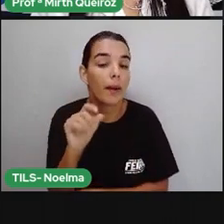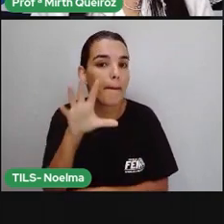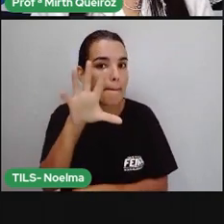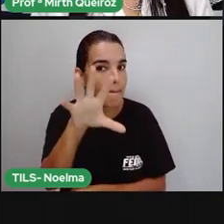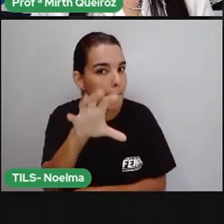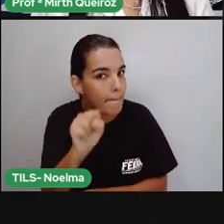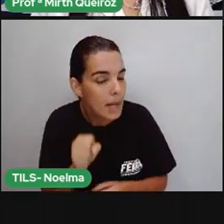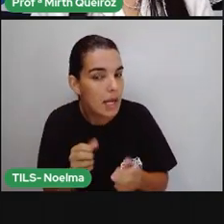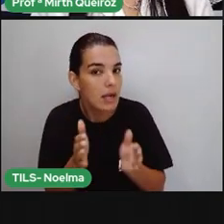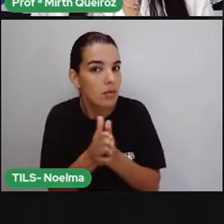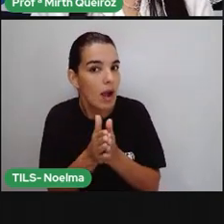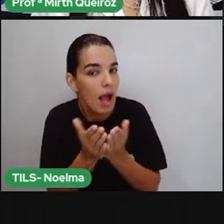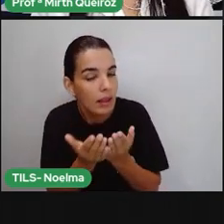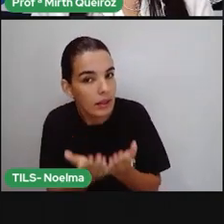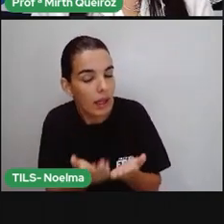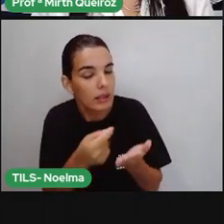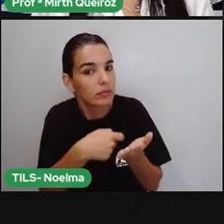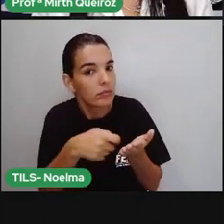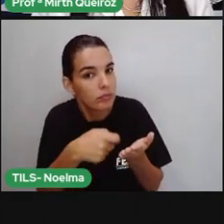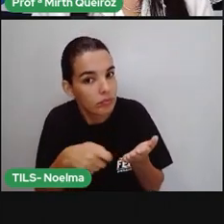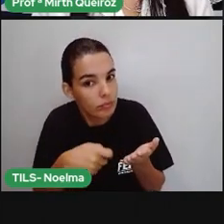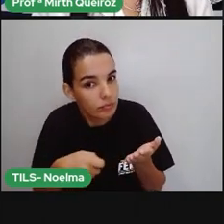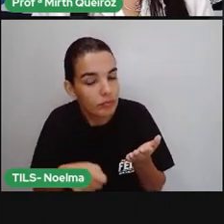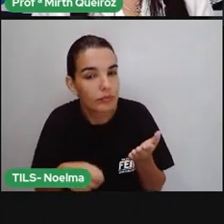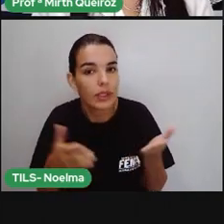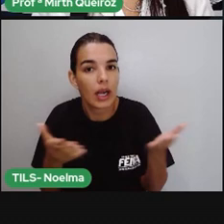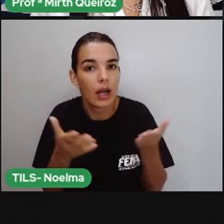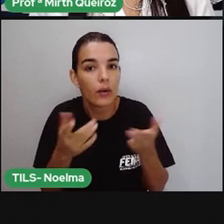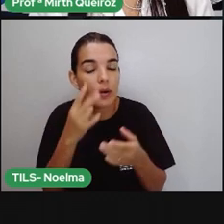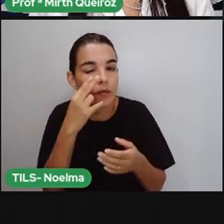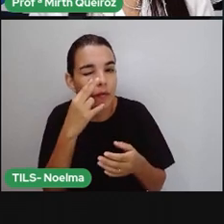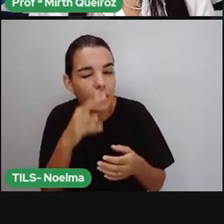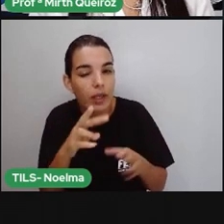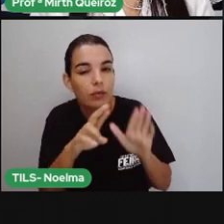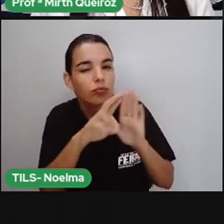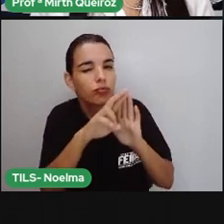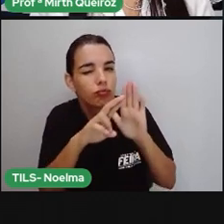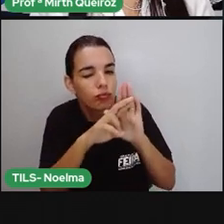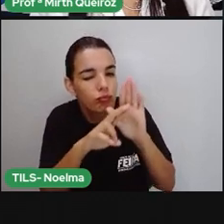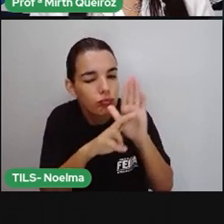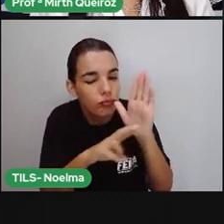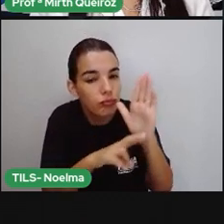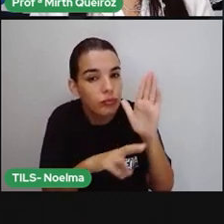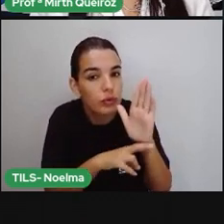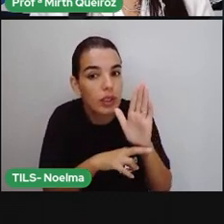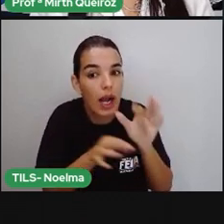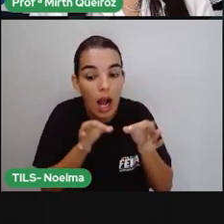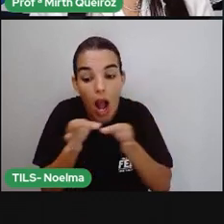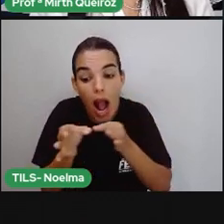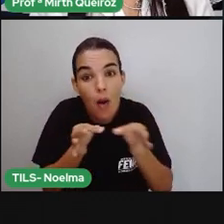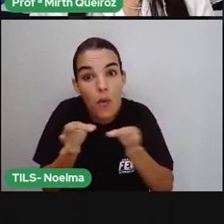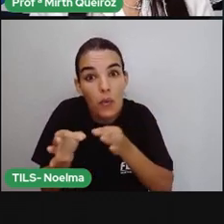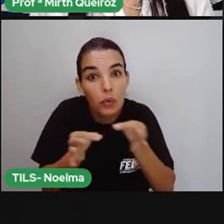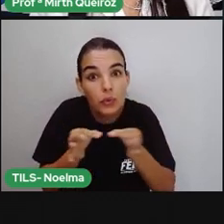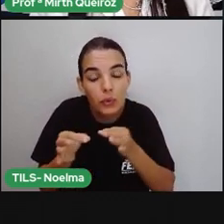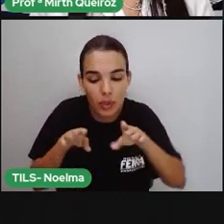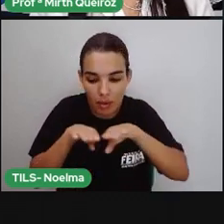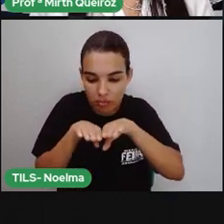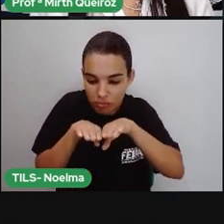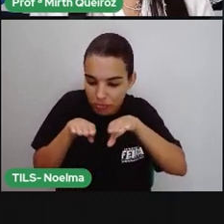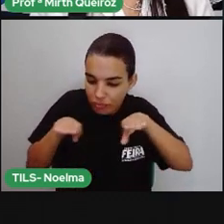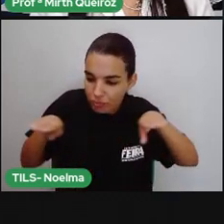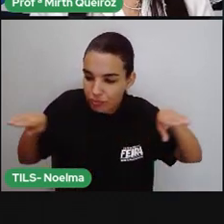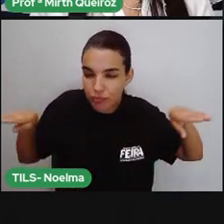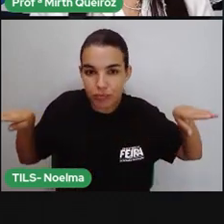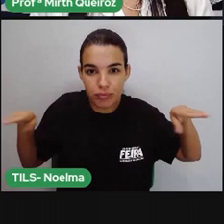caderno de vocês e vocês vão começar a planejar um roteiro para a construção de uma maquete. Com qual material